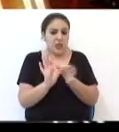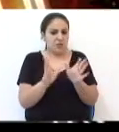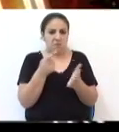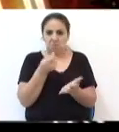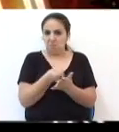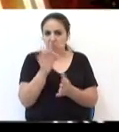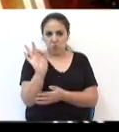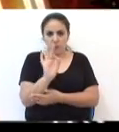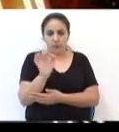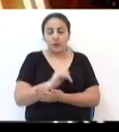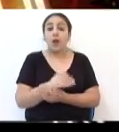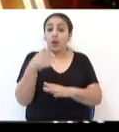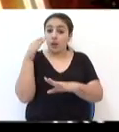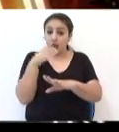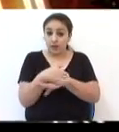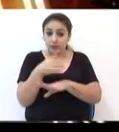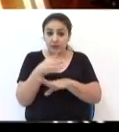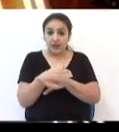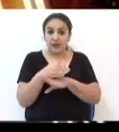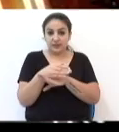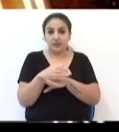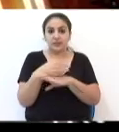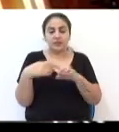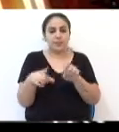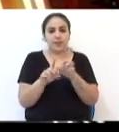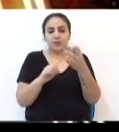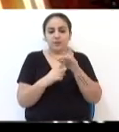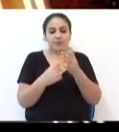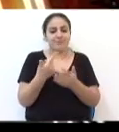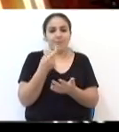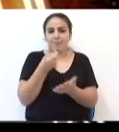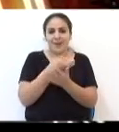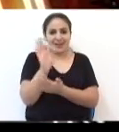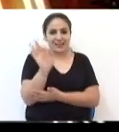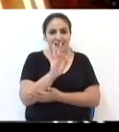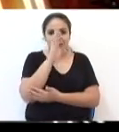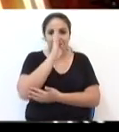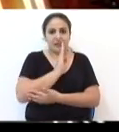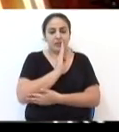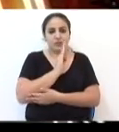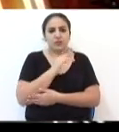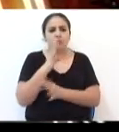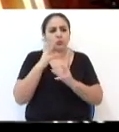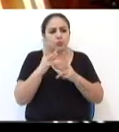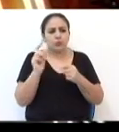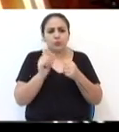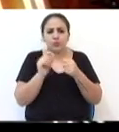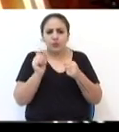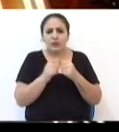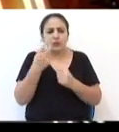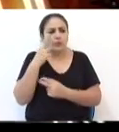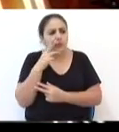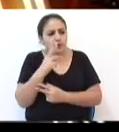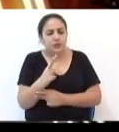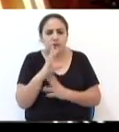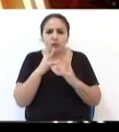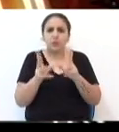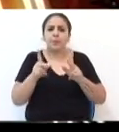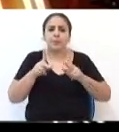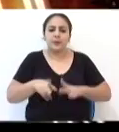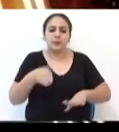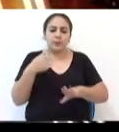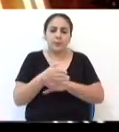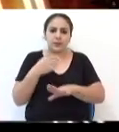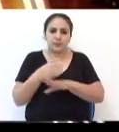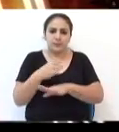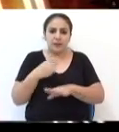não é pago, a própria entrada na Expo Assis não tem custo nenhum. Tudo que for feito, tudo que for visto, todas as pessoas